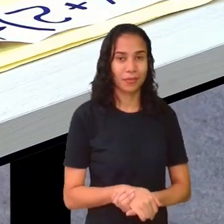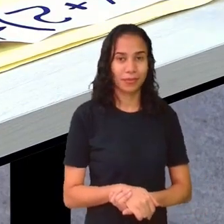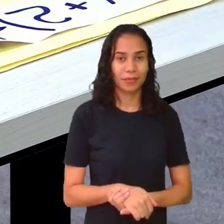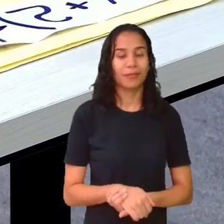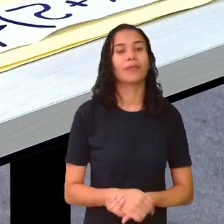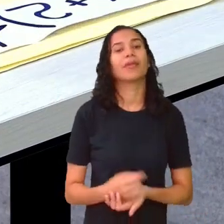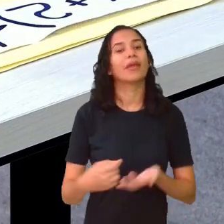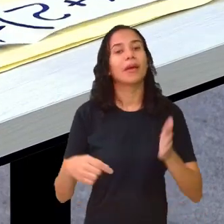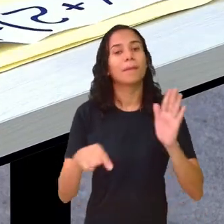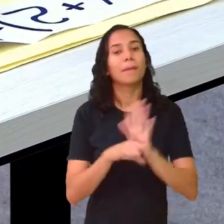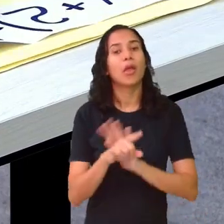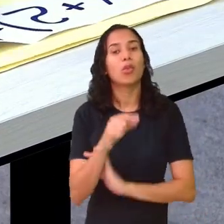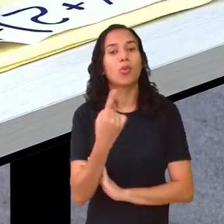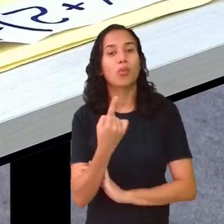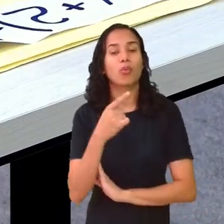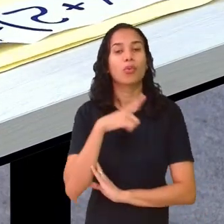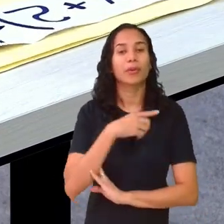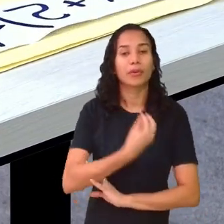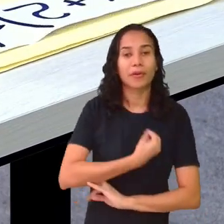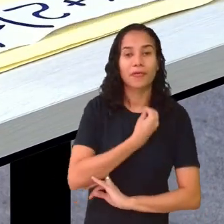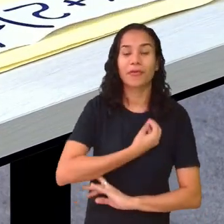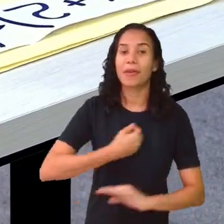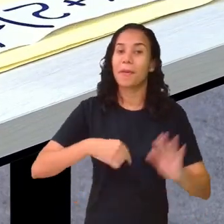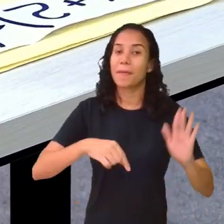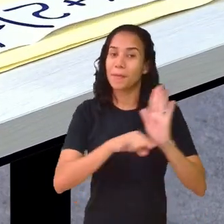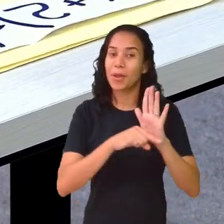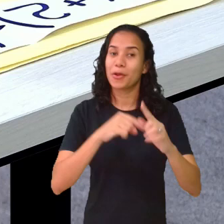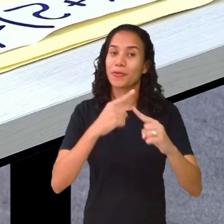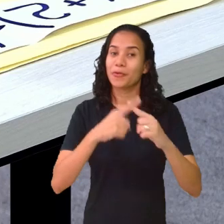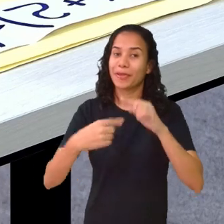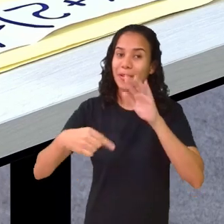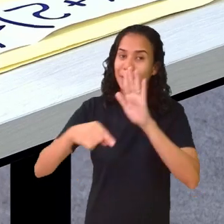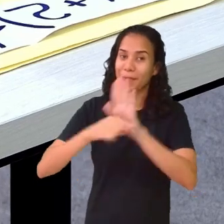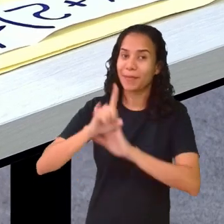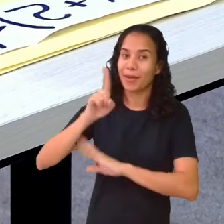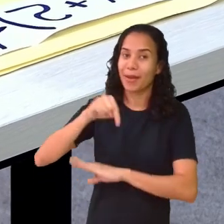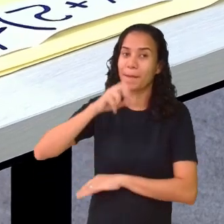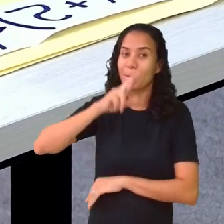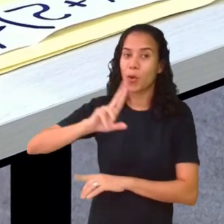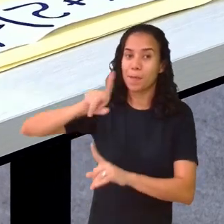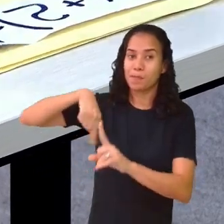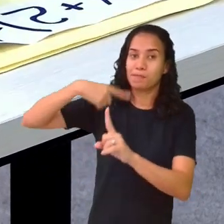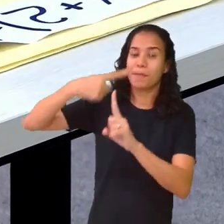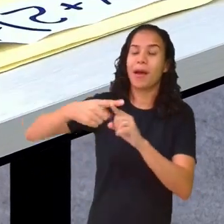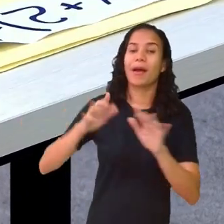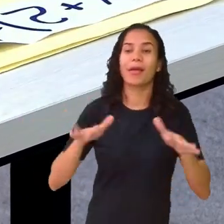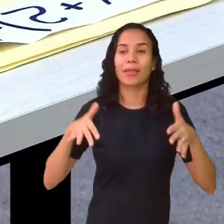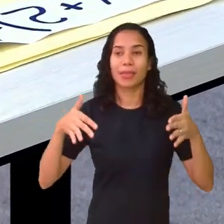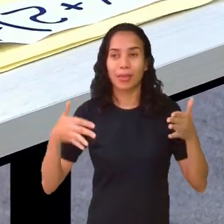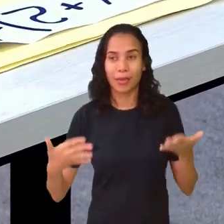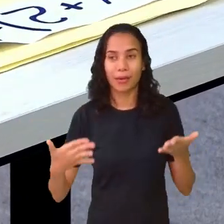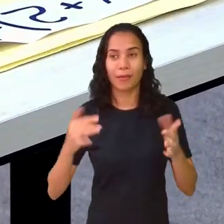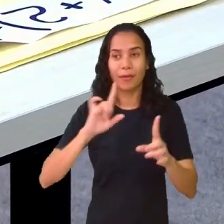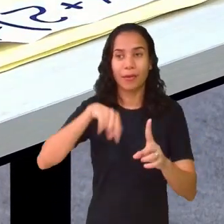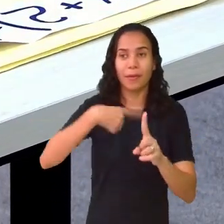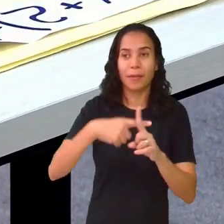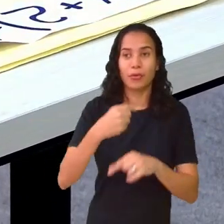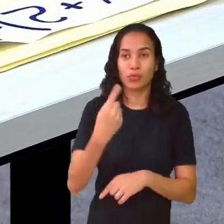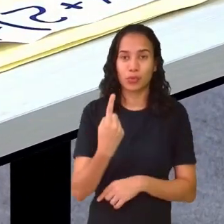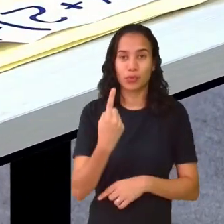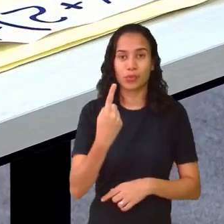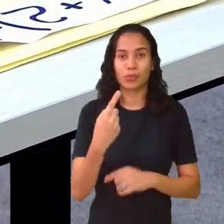E menos 1, vai ficar menos vezes menos. Dá mais. Então, mais 1